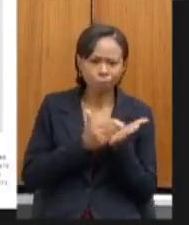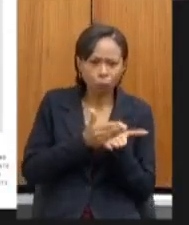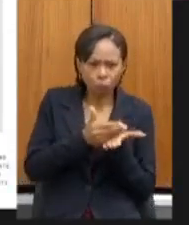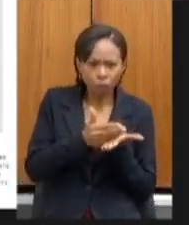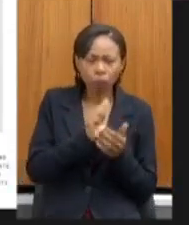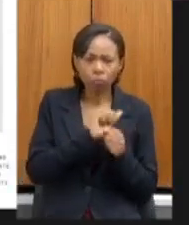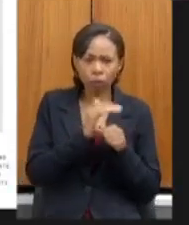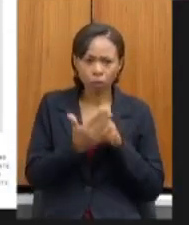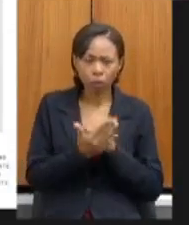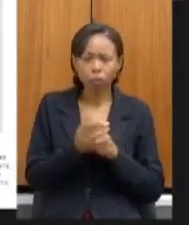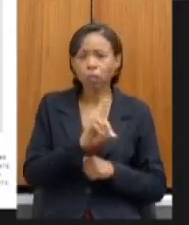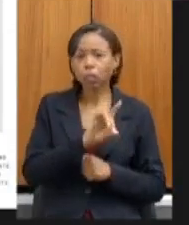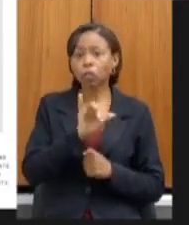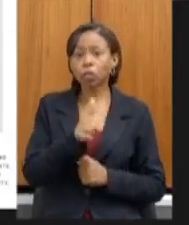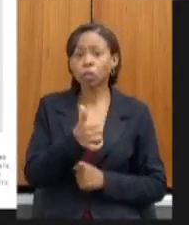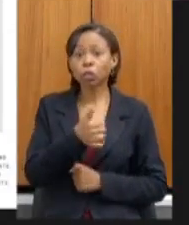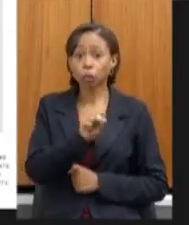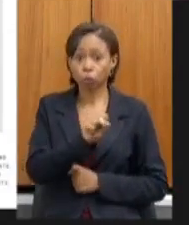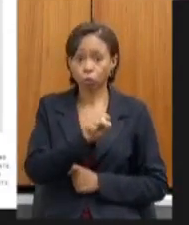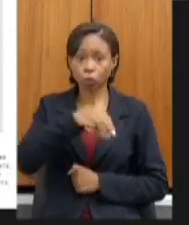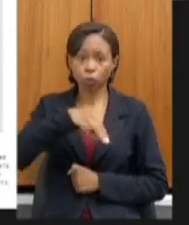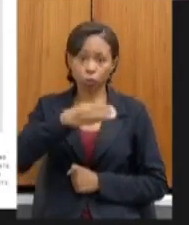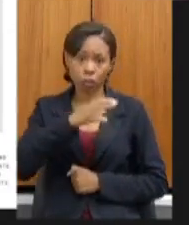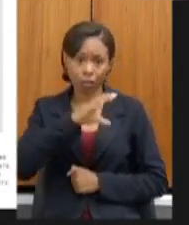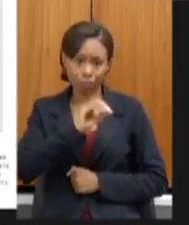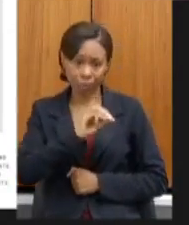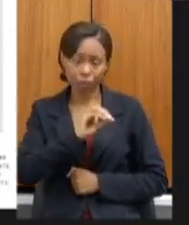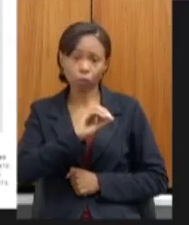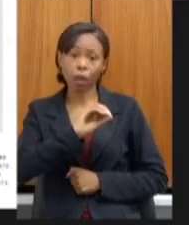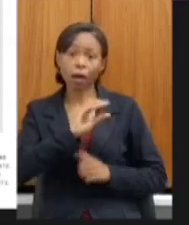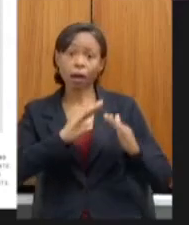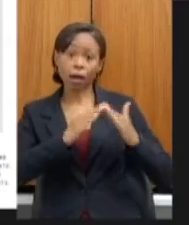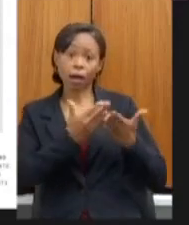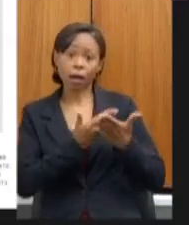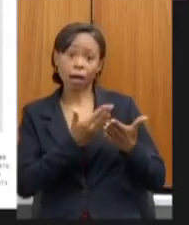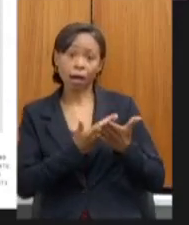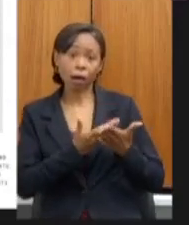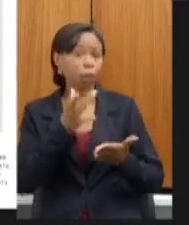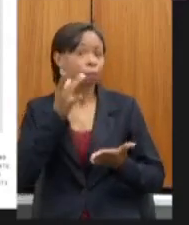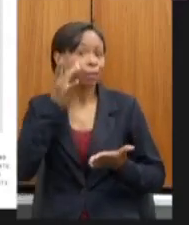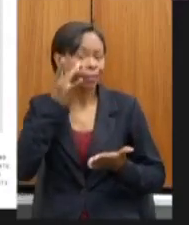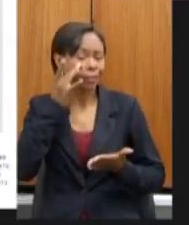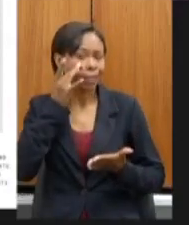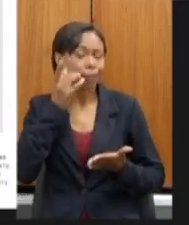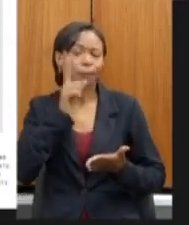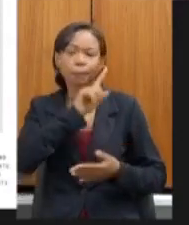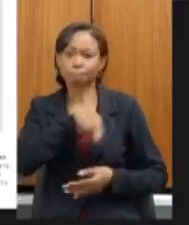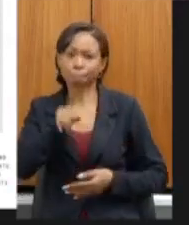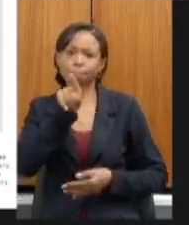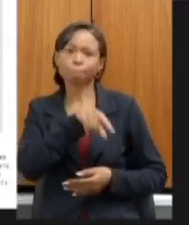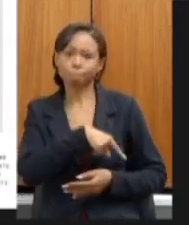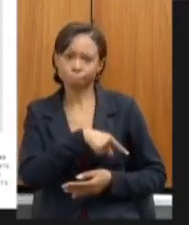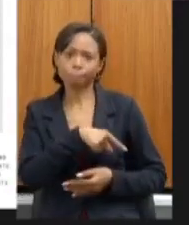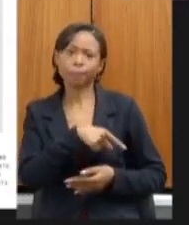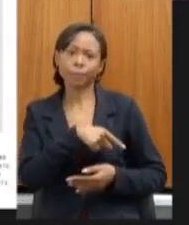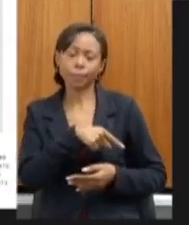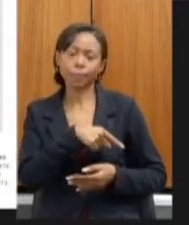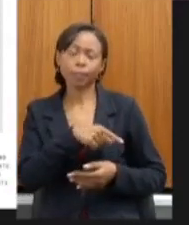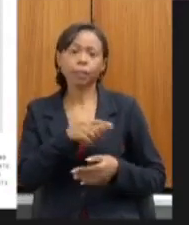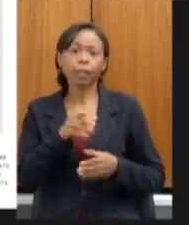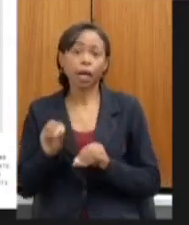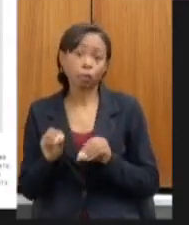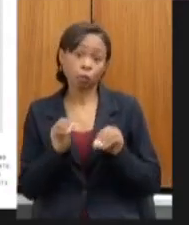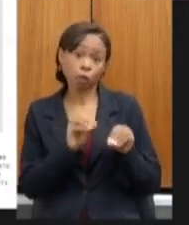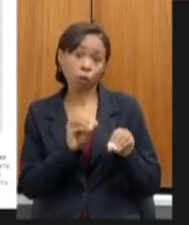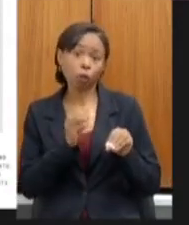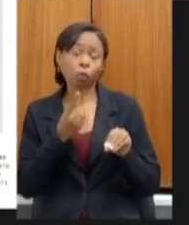No dia 18 de março foram suspensas as aulas presenciais, houve antecipação do recesso escolar. No dia